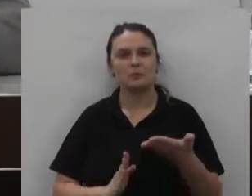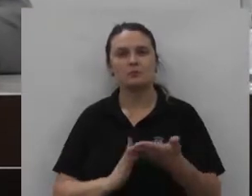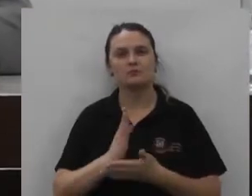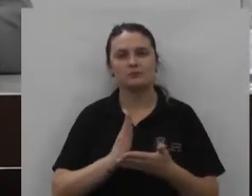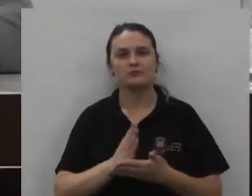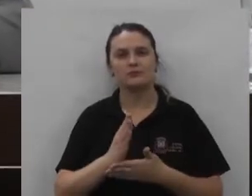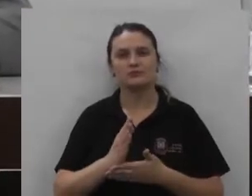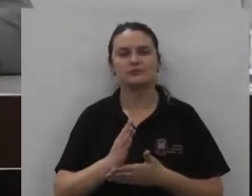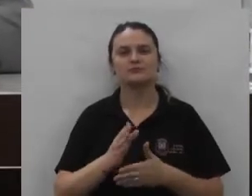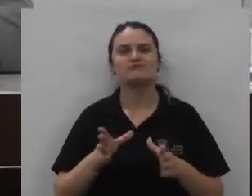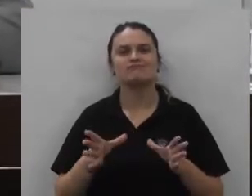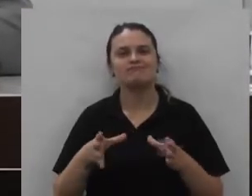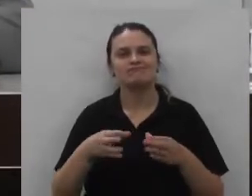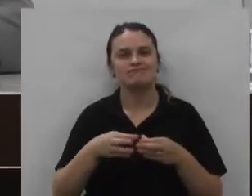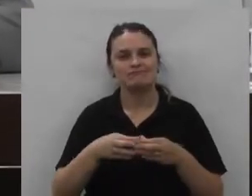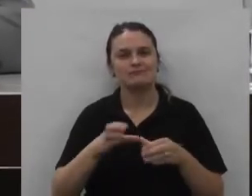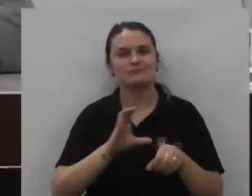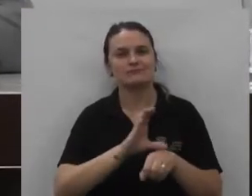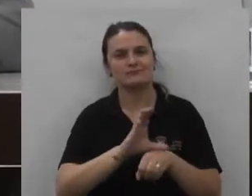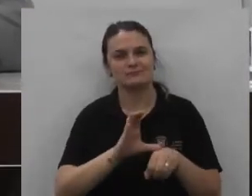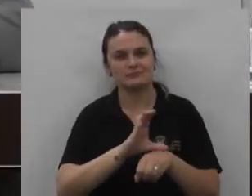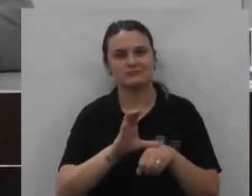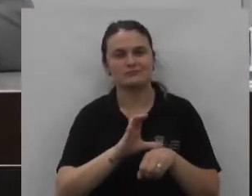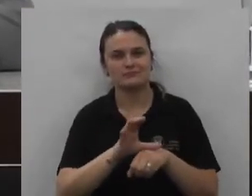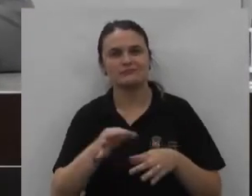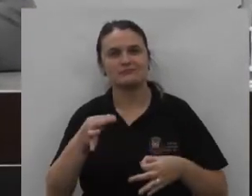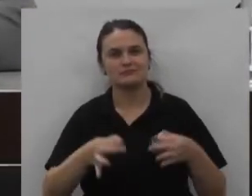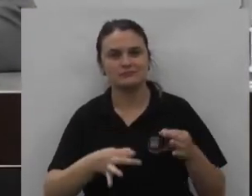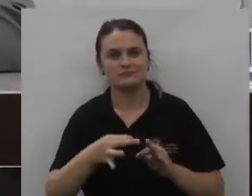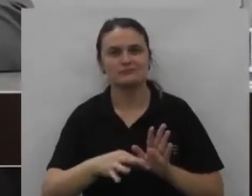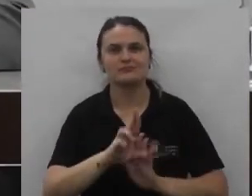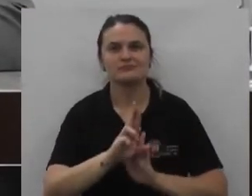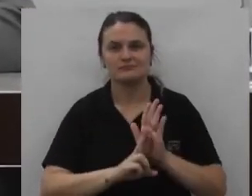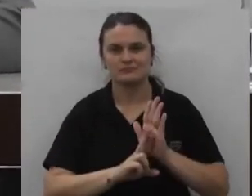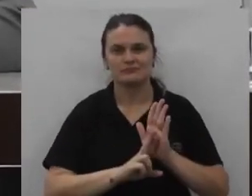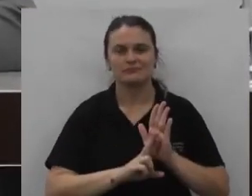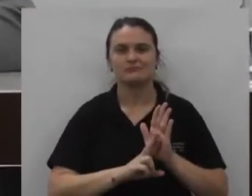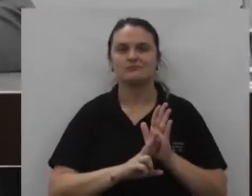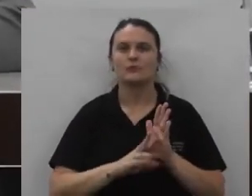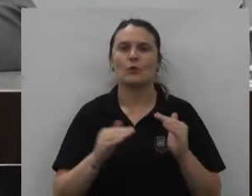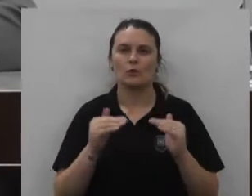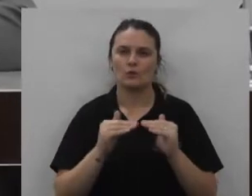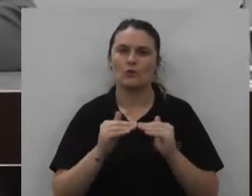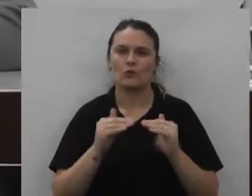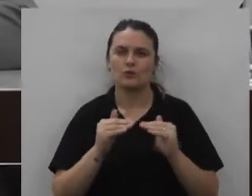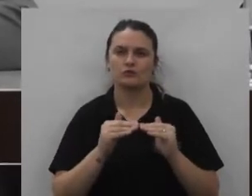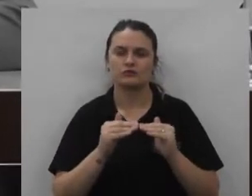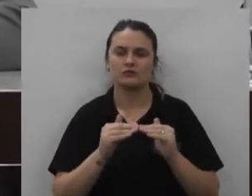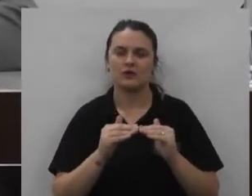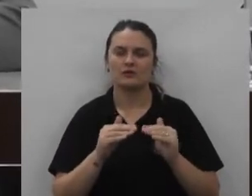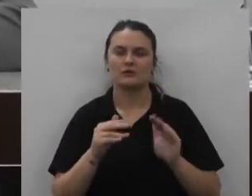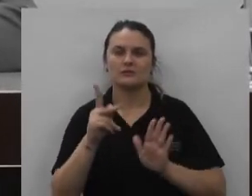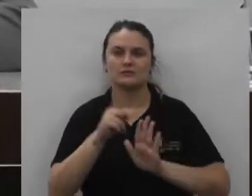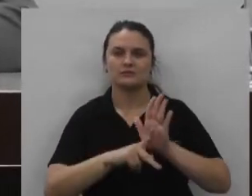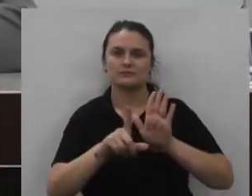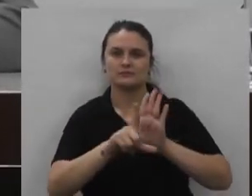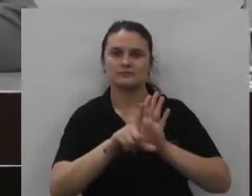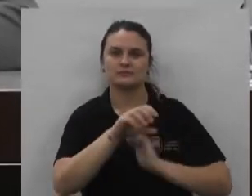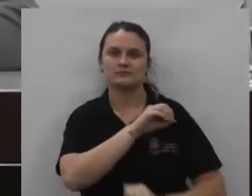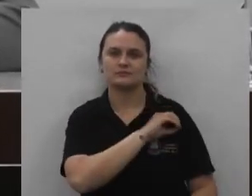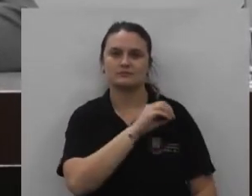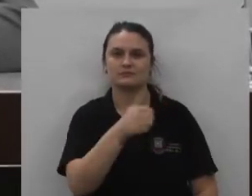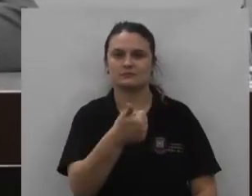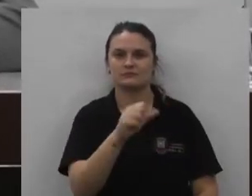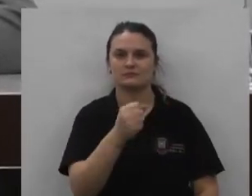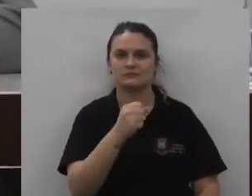aprovado então o parecer fundamentado da comissão de constituição justiça e redação final que é favorável ao